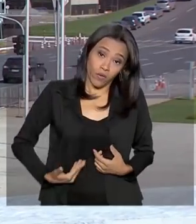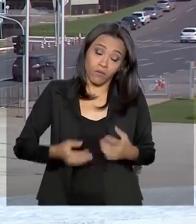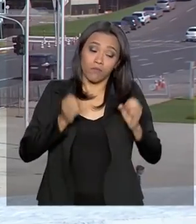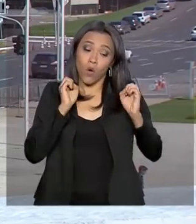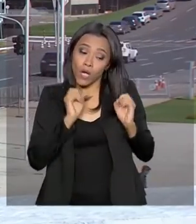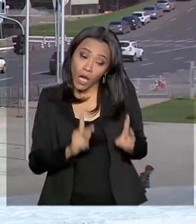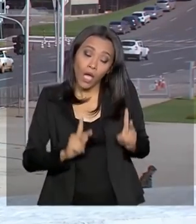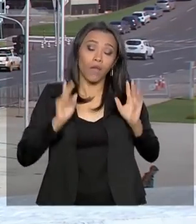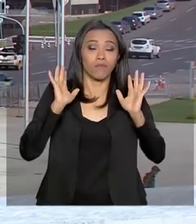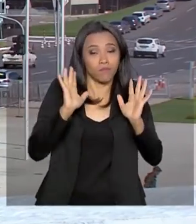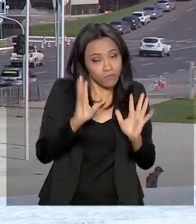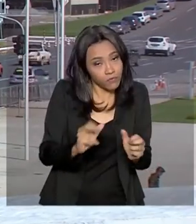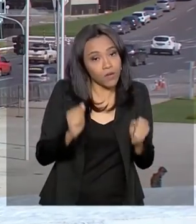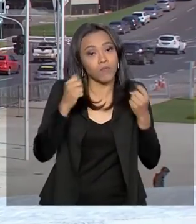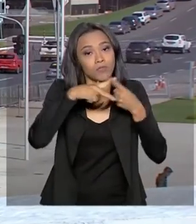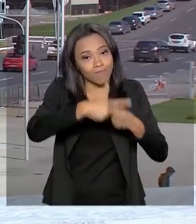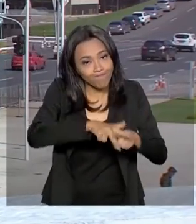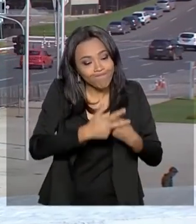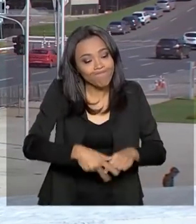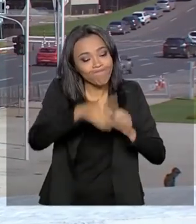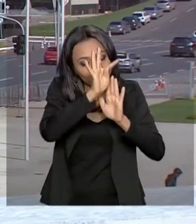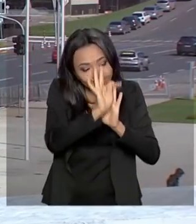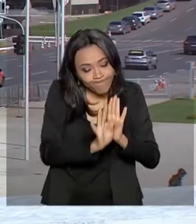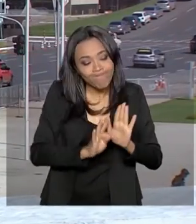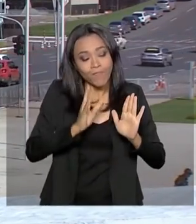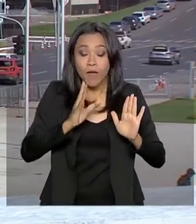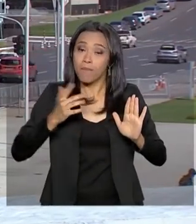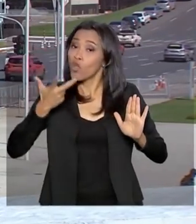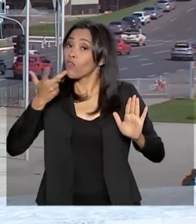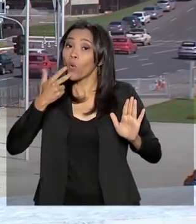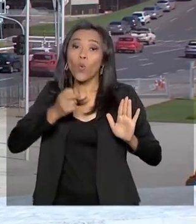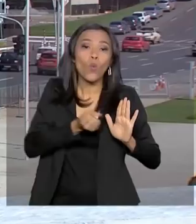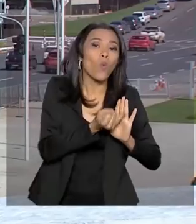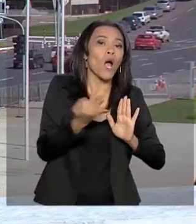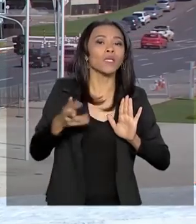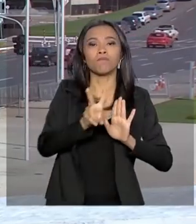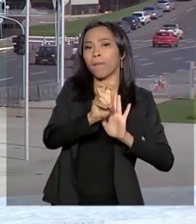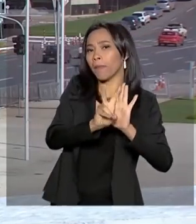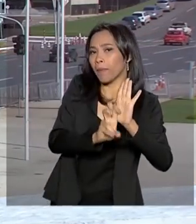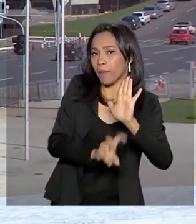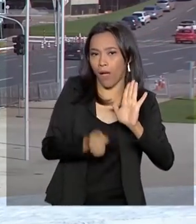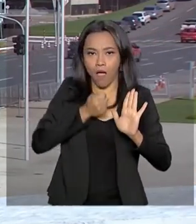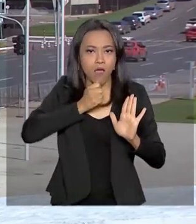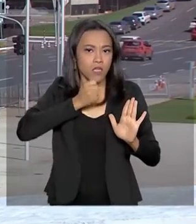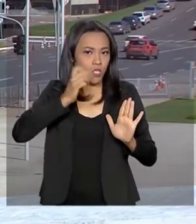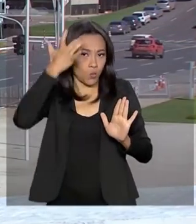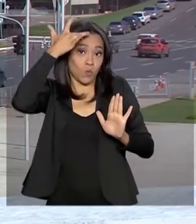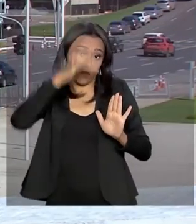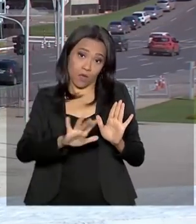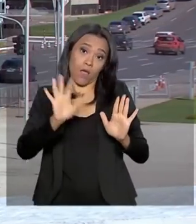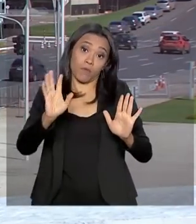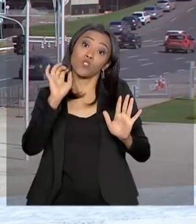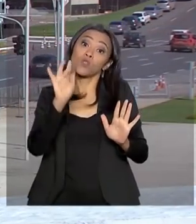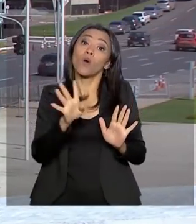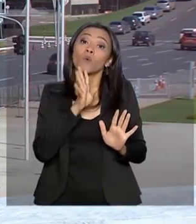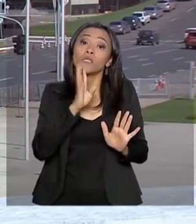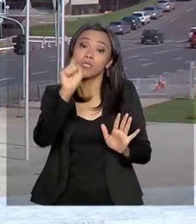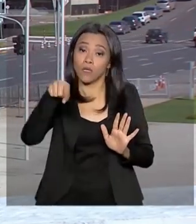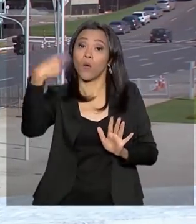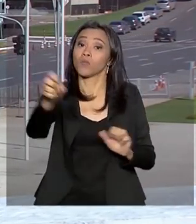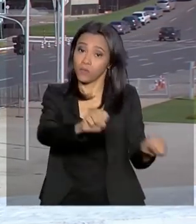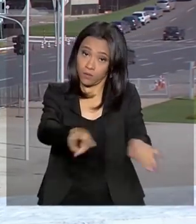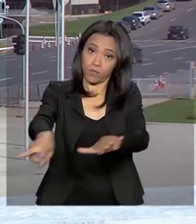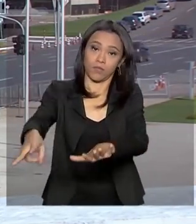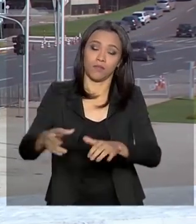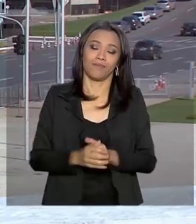pontos, mas ele não adiantou quais seriam esses pontos, portanto a gente só deve conhecer os termos dessa negociação na semana que vem. É